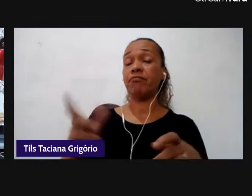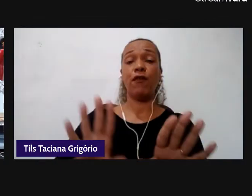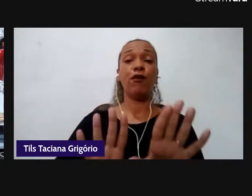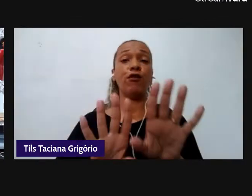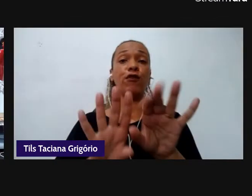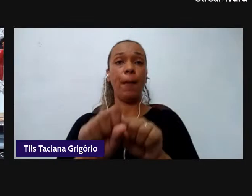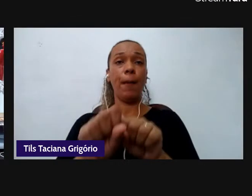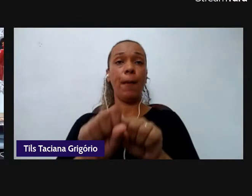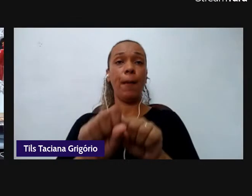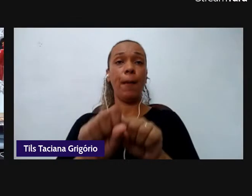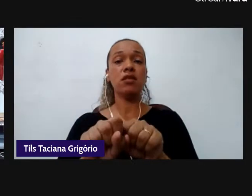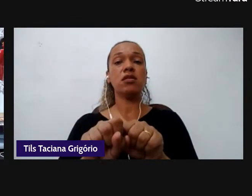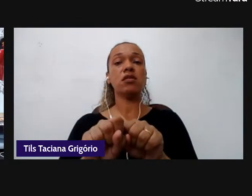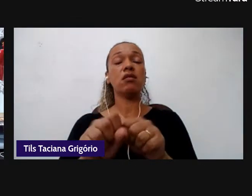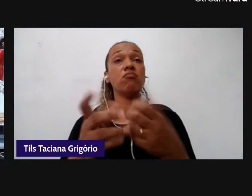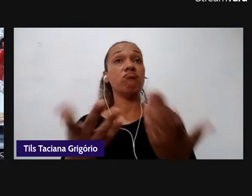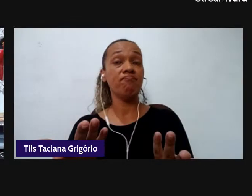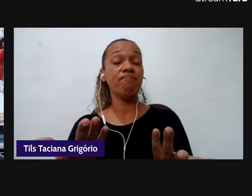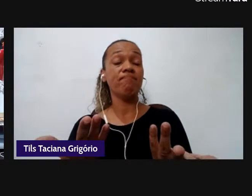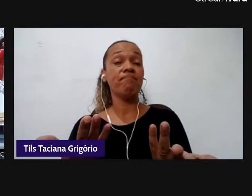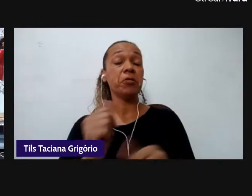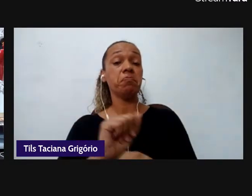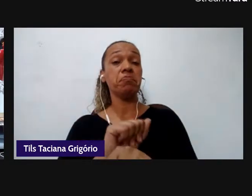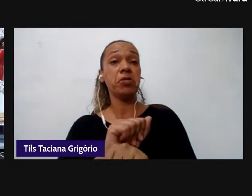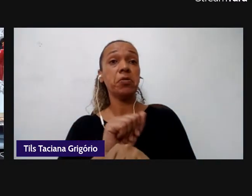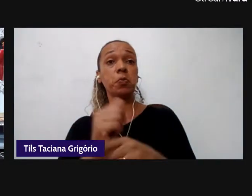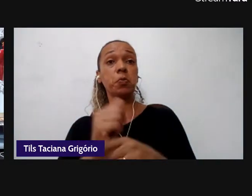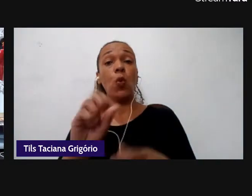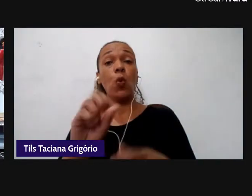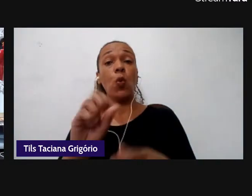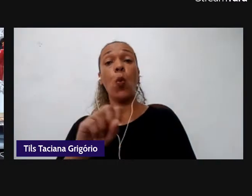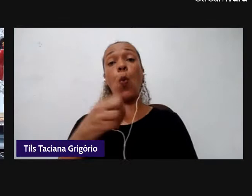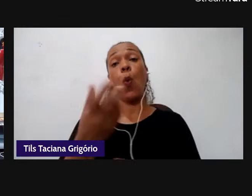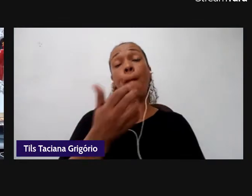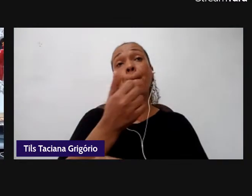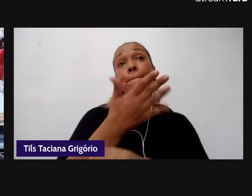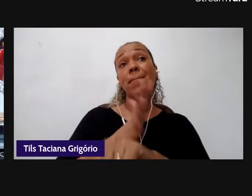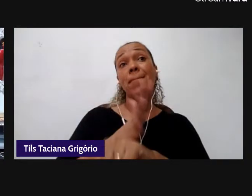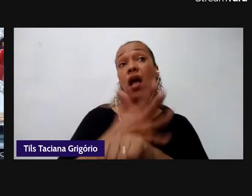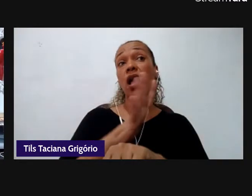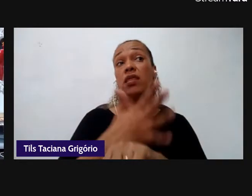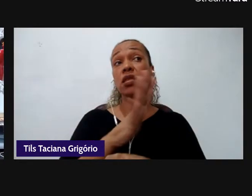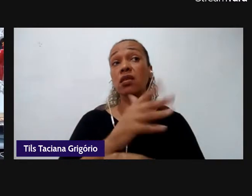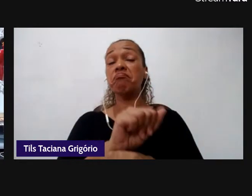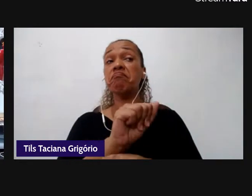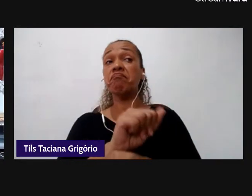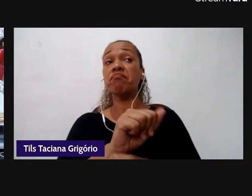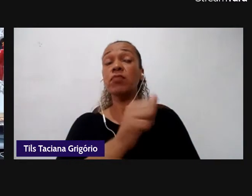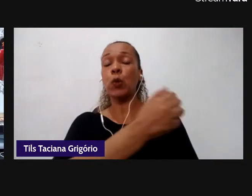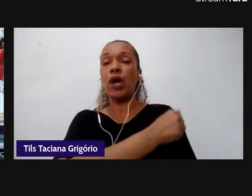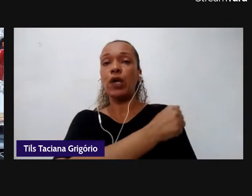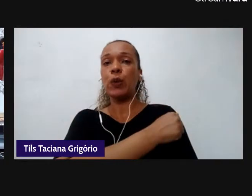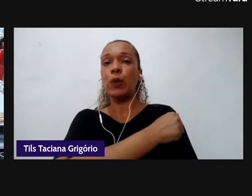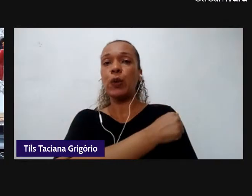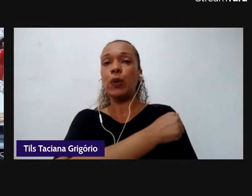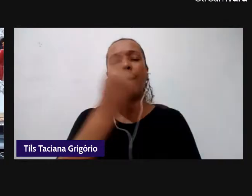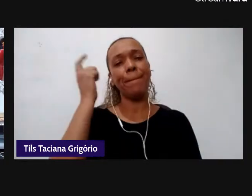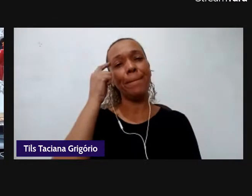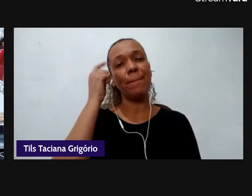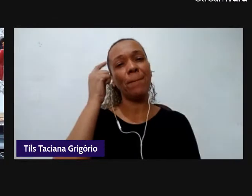esperadas ou práticas esperadas do aluno eu fico sempre pensando isso numa